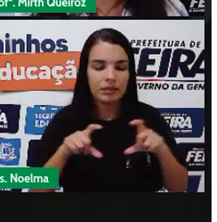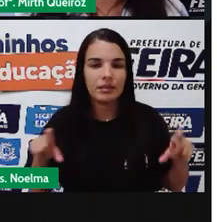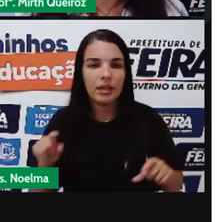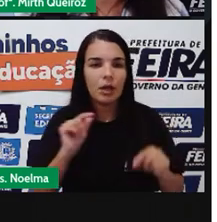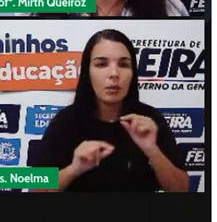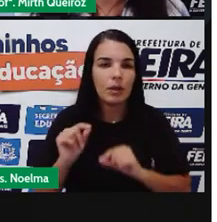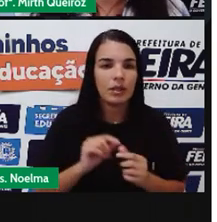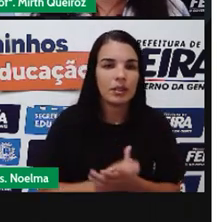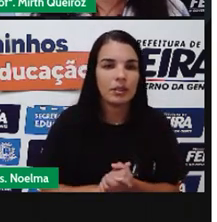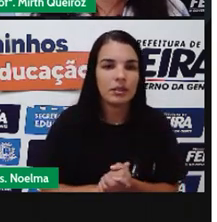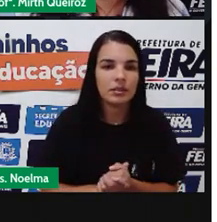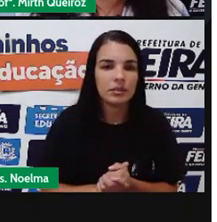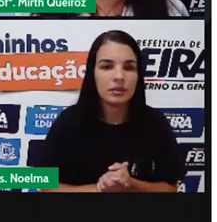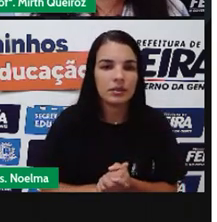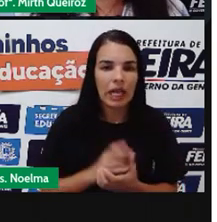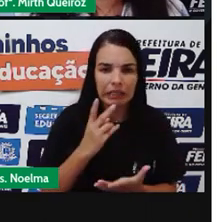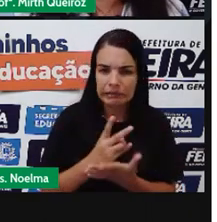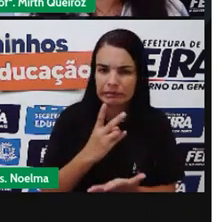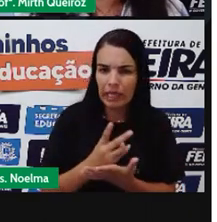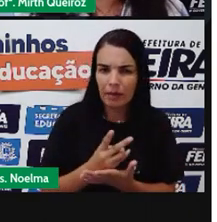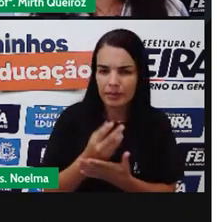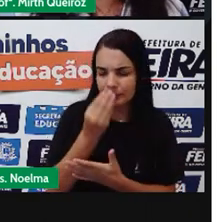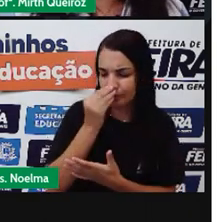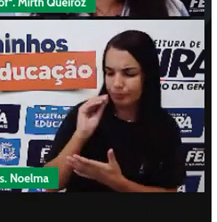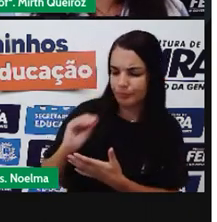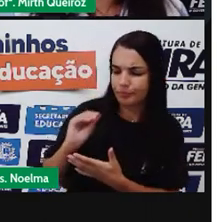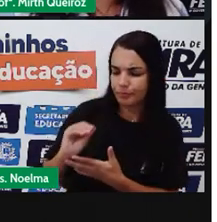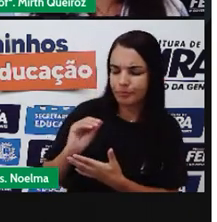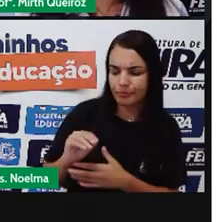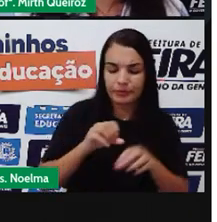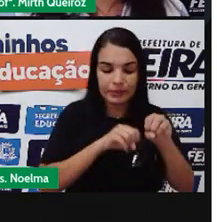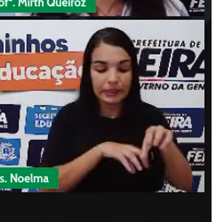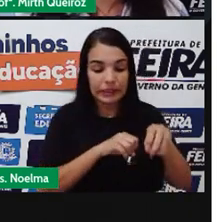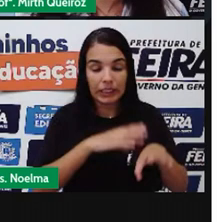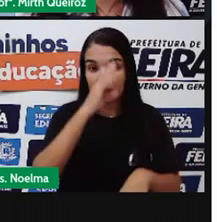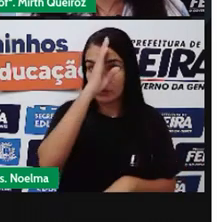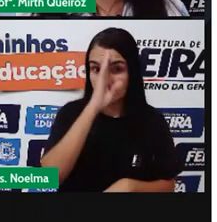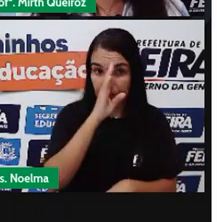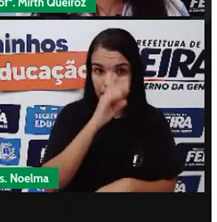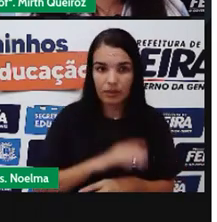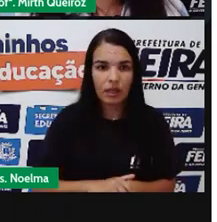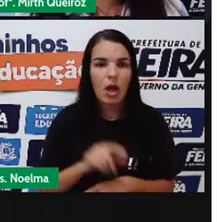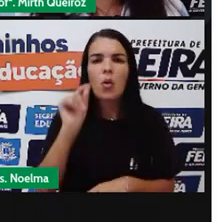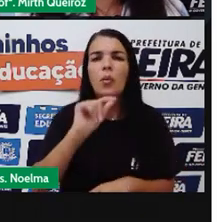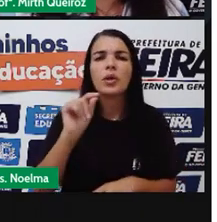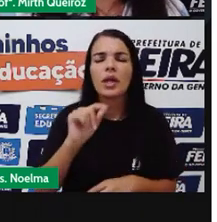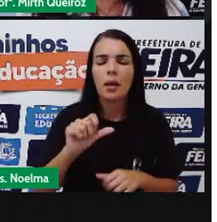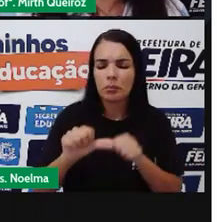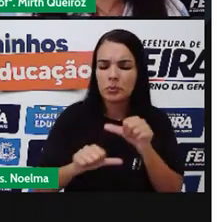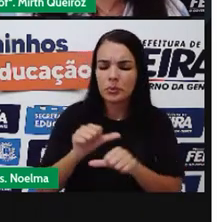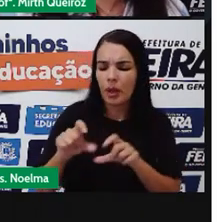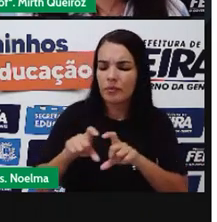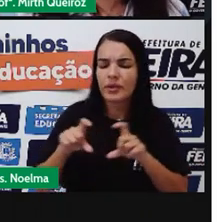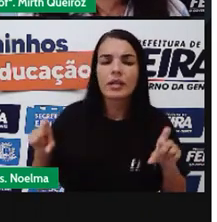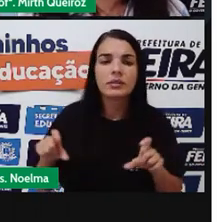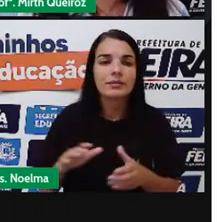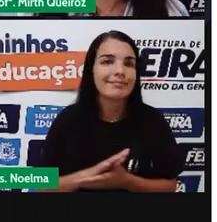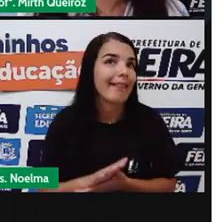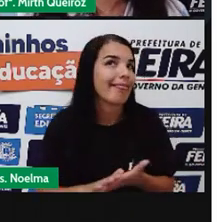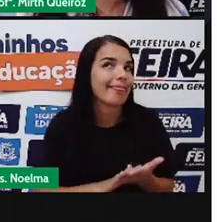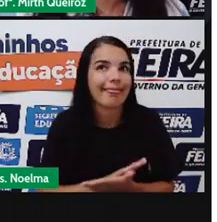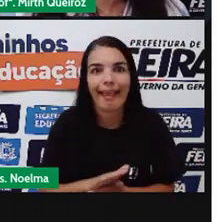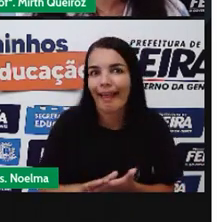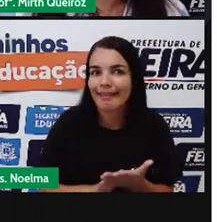É frequente O descaso Com o ensino Público O que mudou Nessa frase Nada